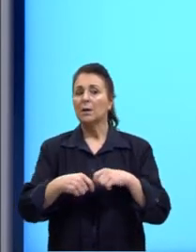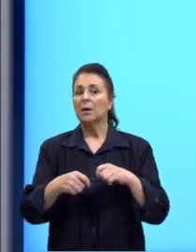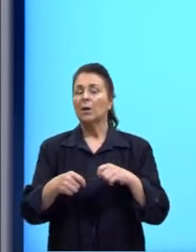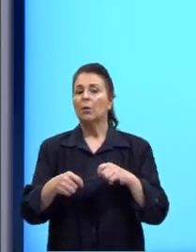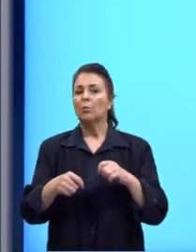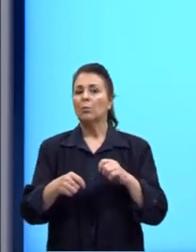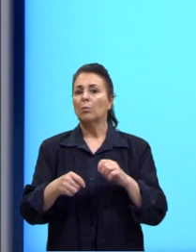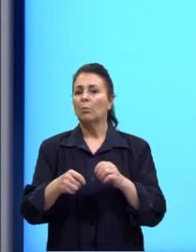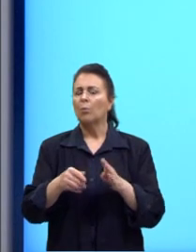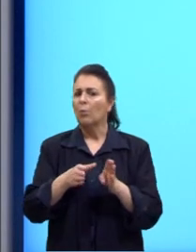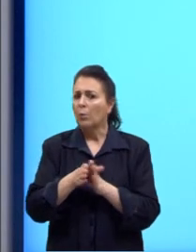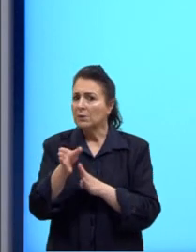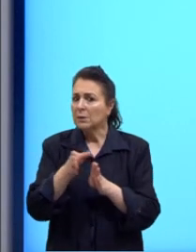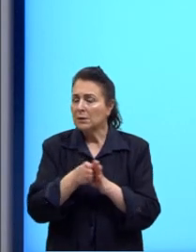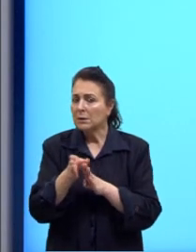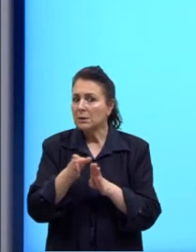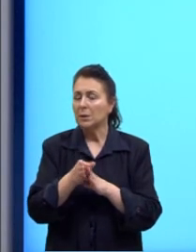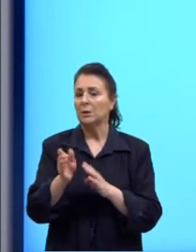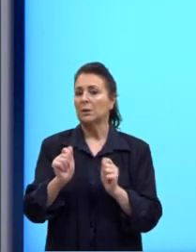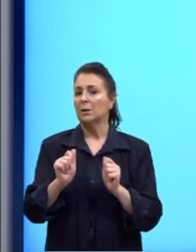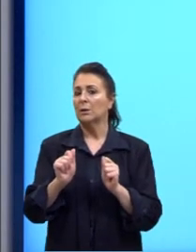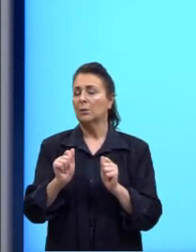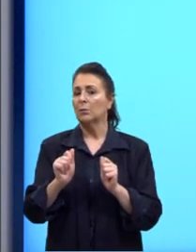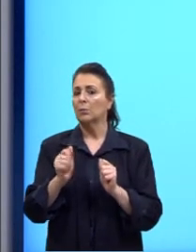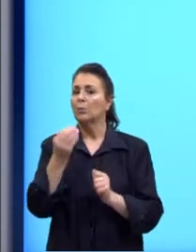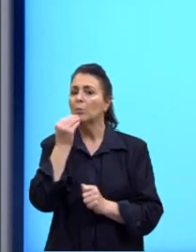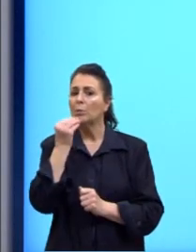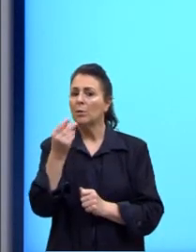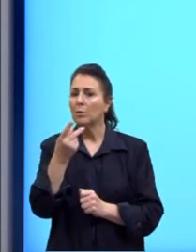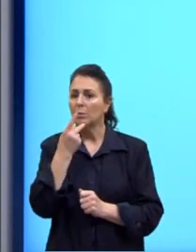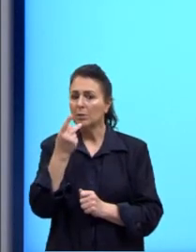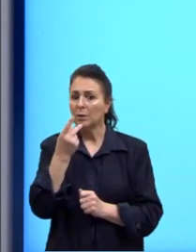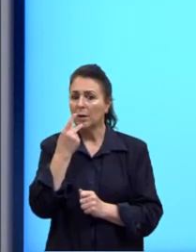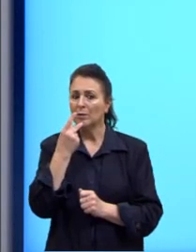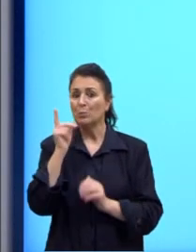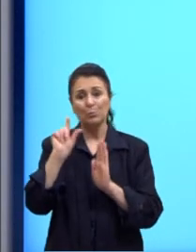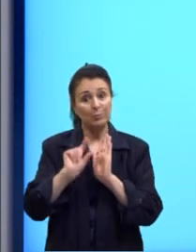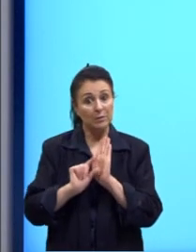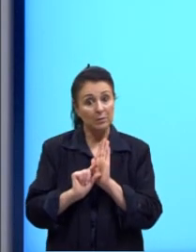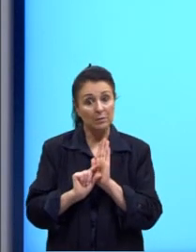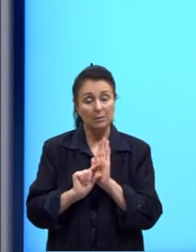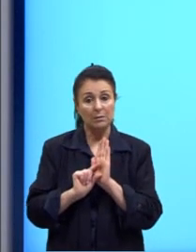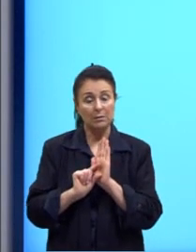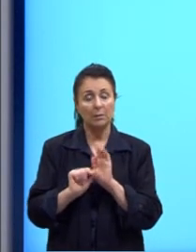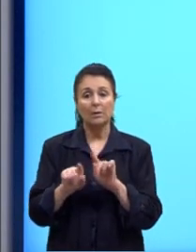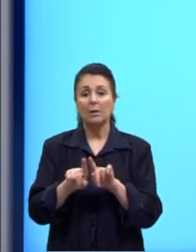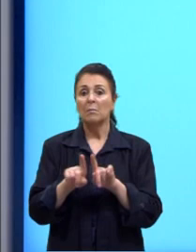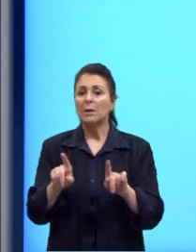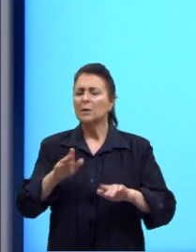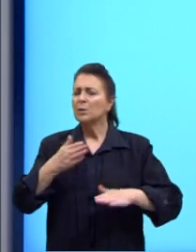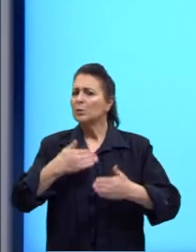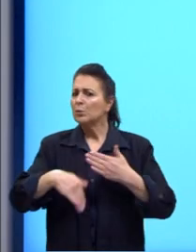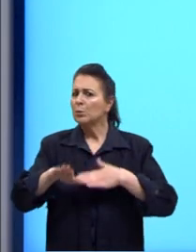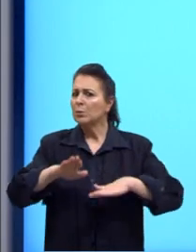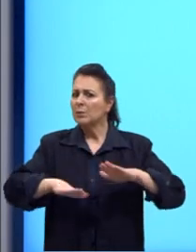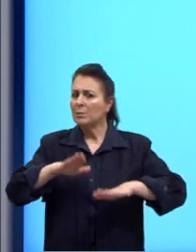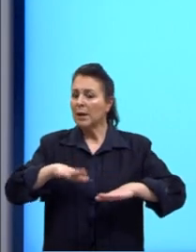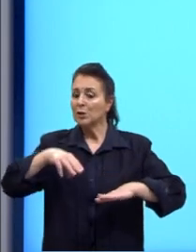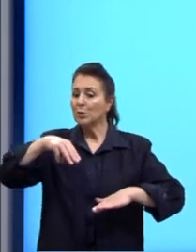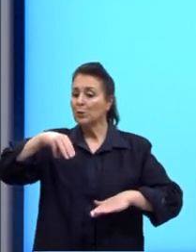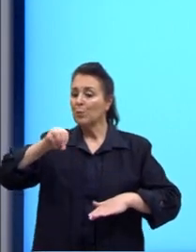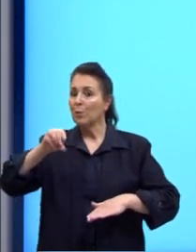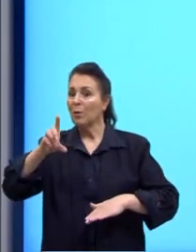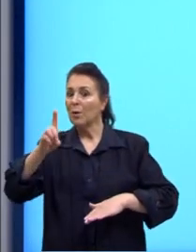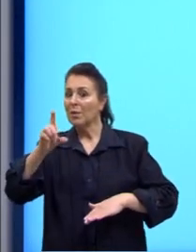conselho. Ele pode me trazer uma probabilidade bem remota, tá? Isso tudo vai depender do modal que eu